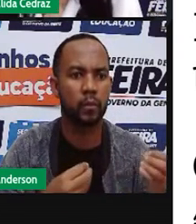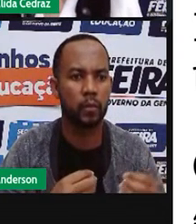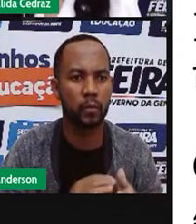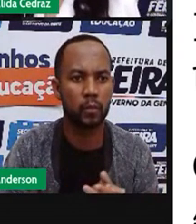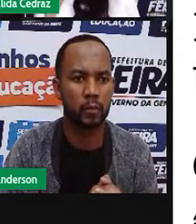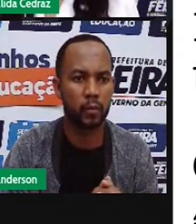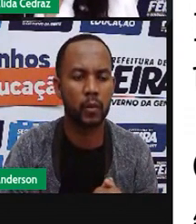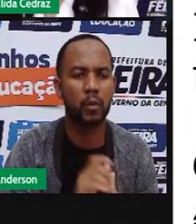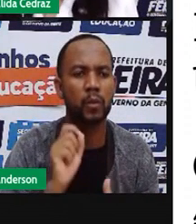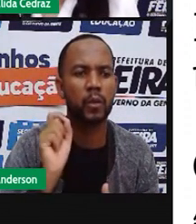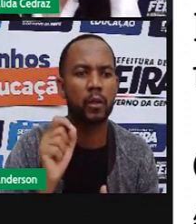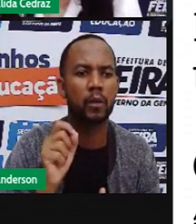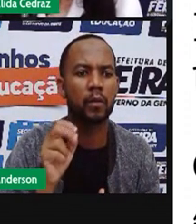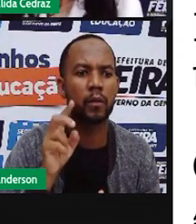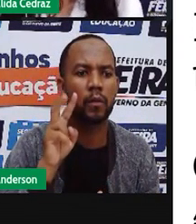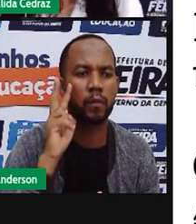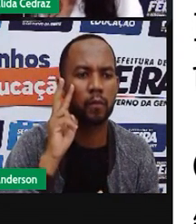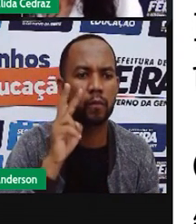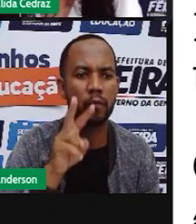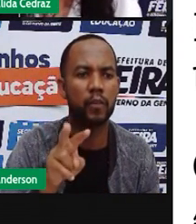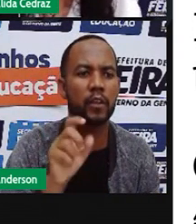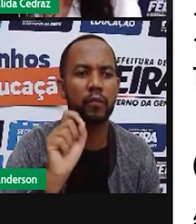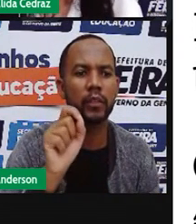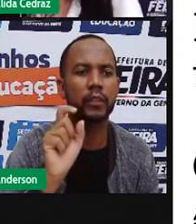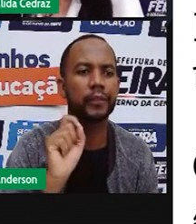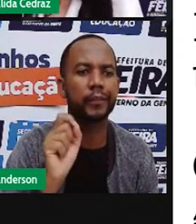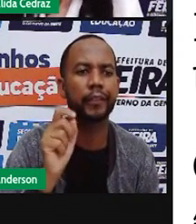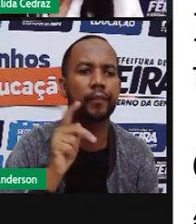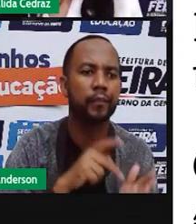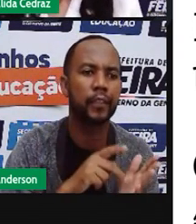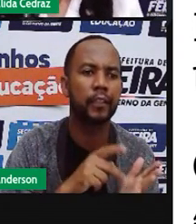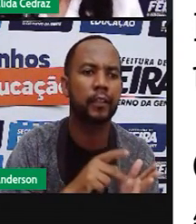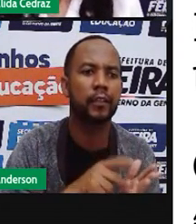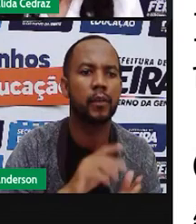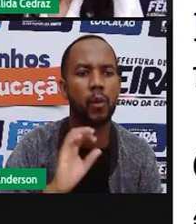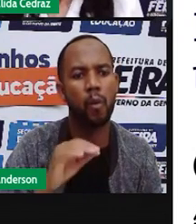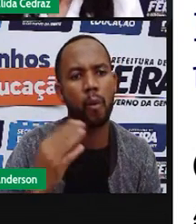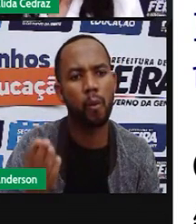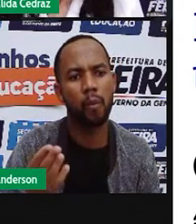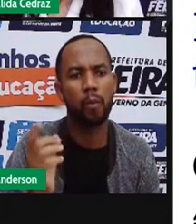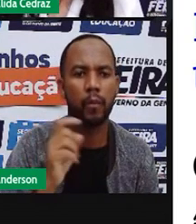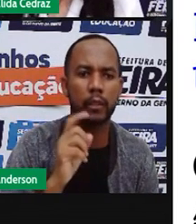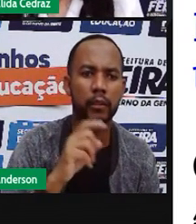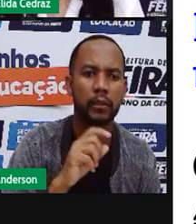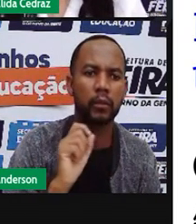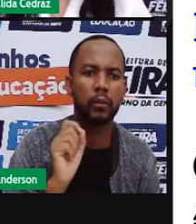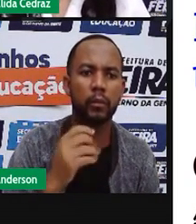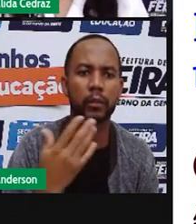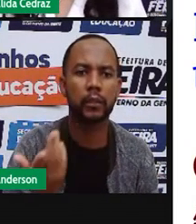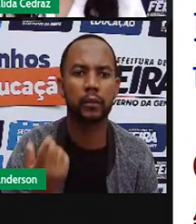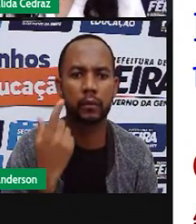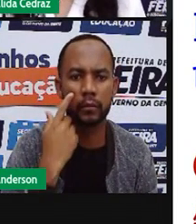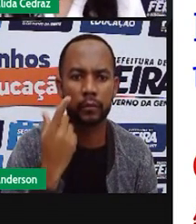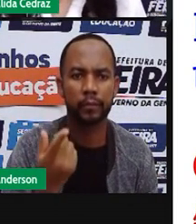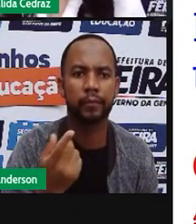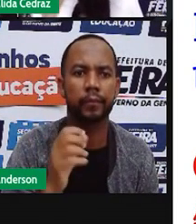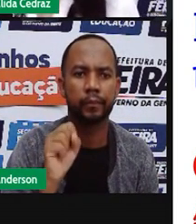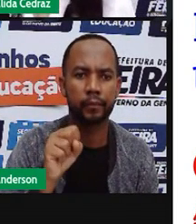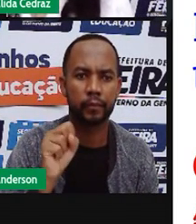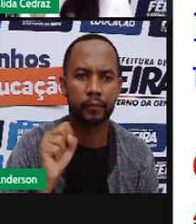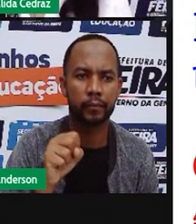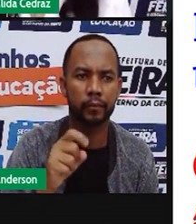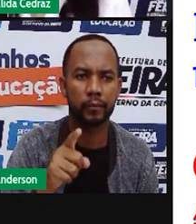O que você destacaria? O que para você é verdadeiro nessas três frases? Isso,